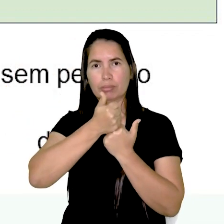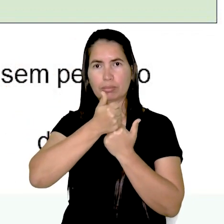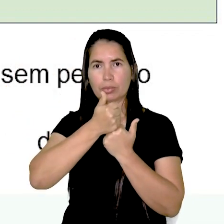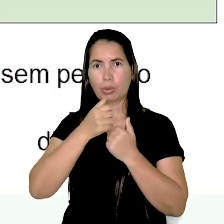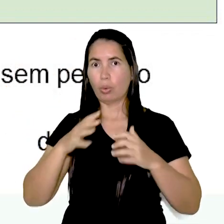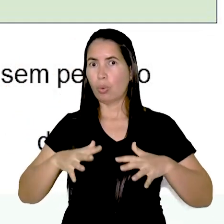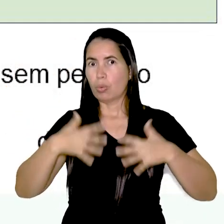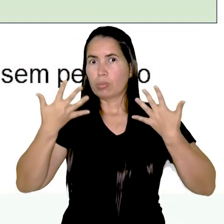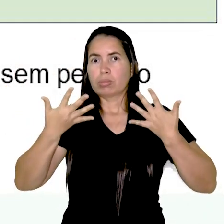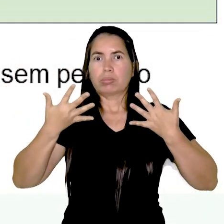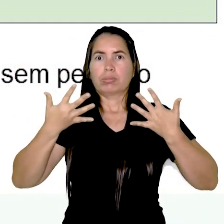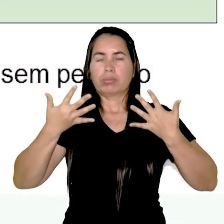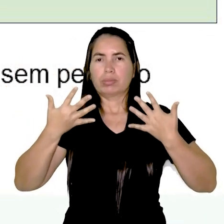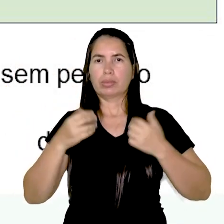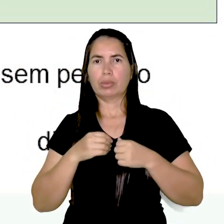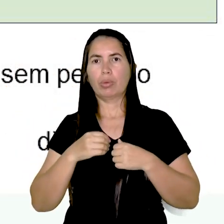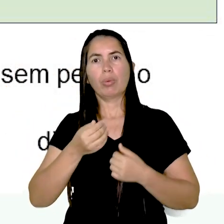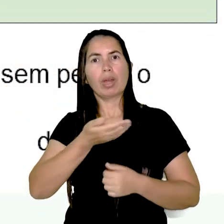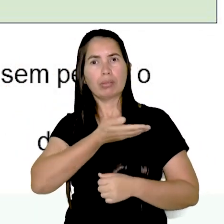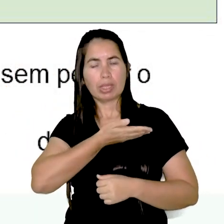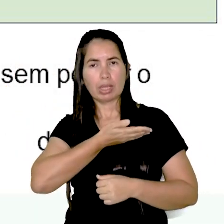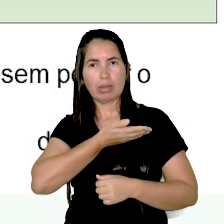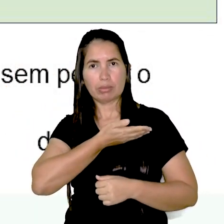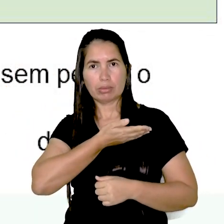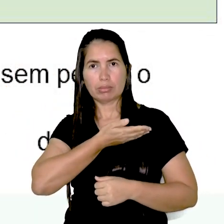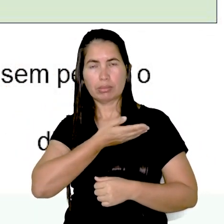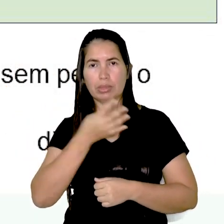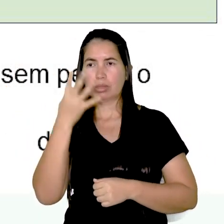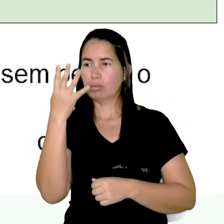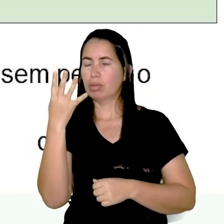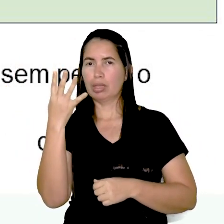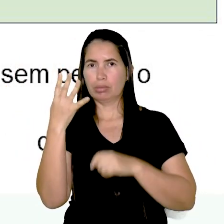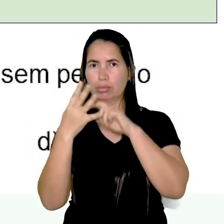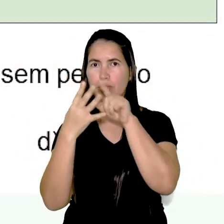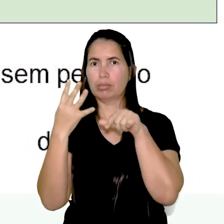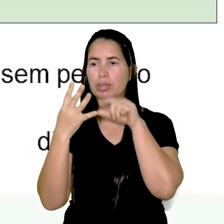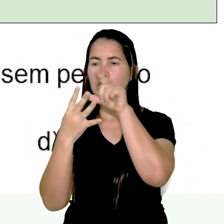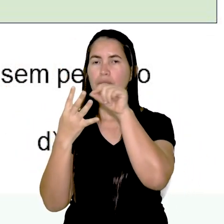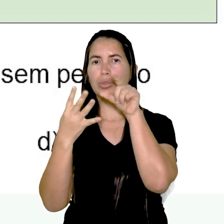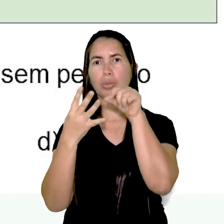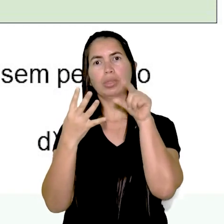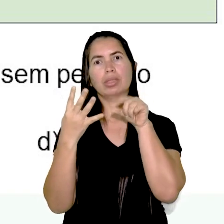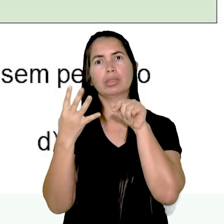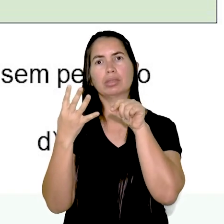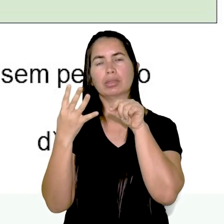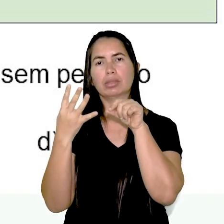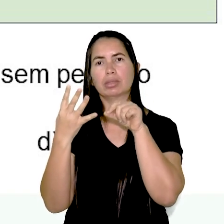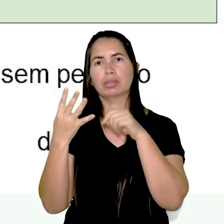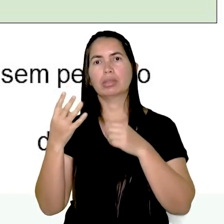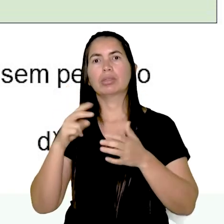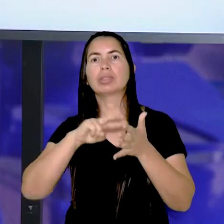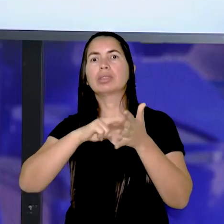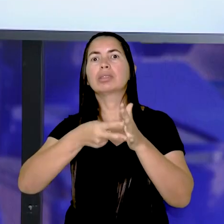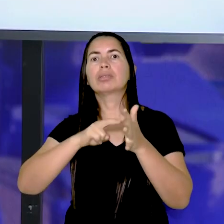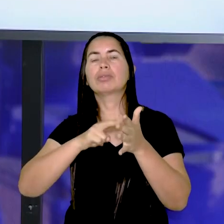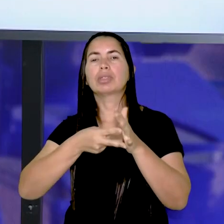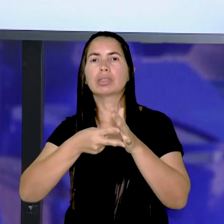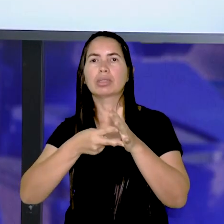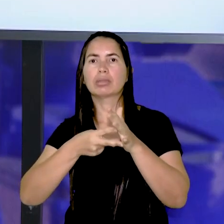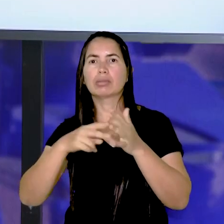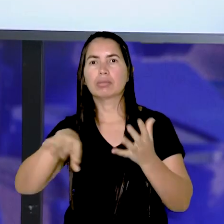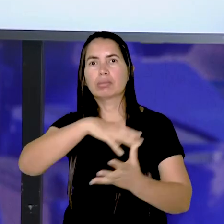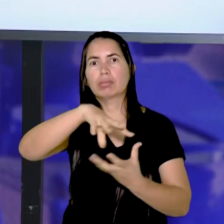assustador ou amigável. Vocês têm essas quatro opções para me dizer qual é o sinônimo de fantasmagórico.